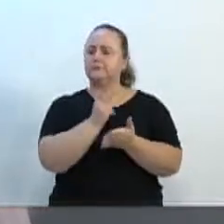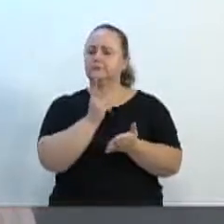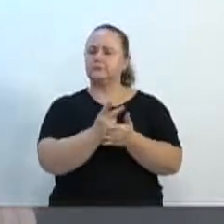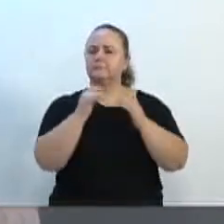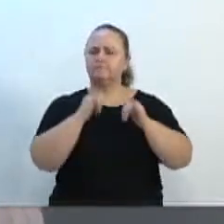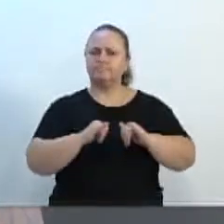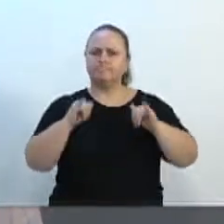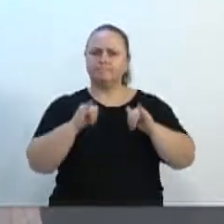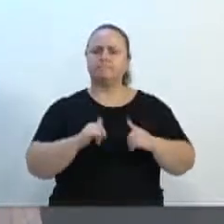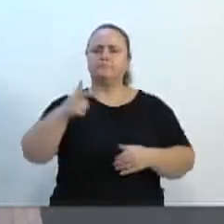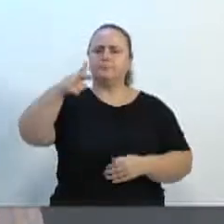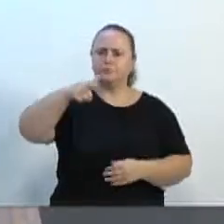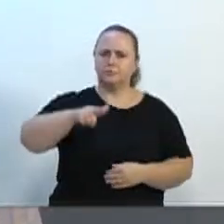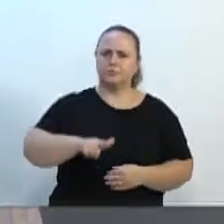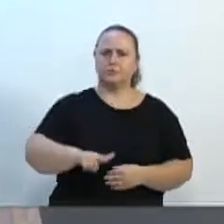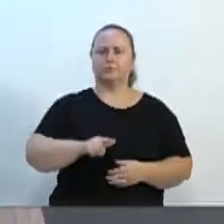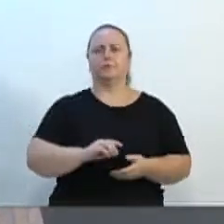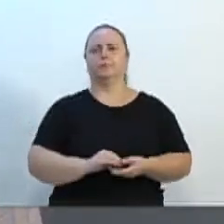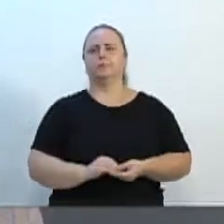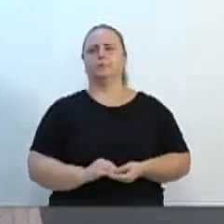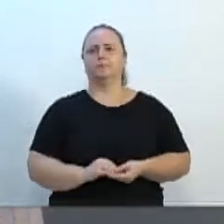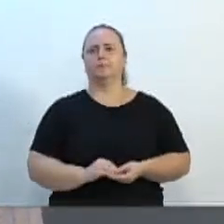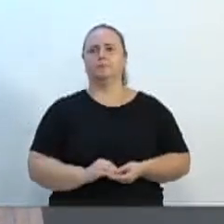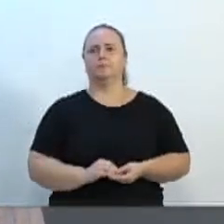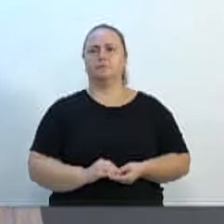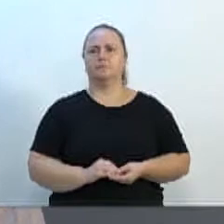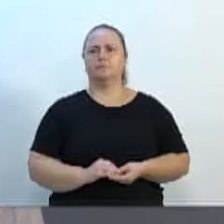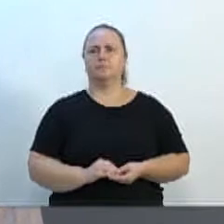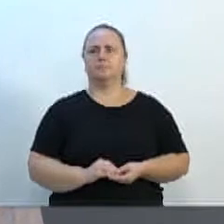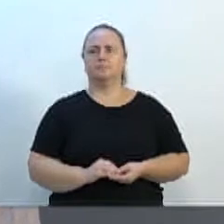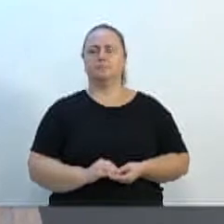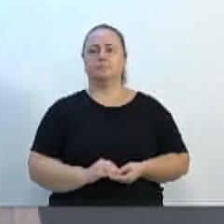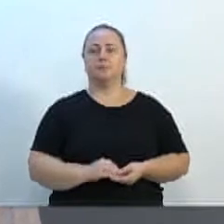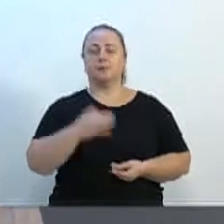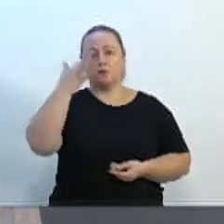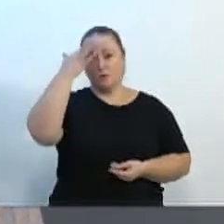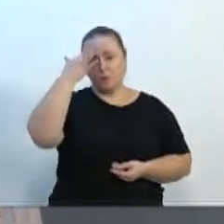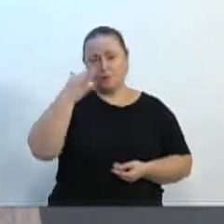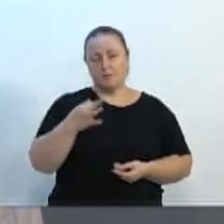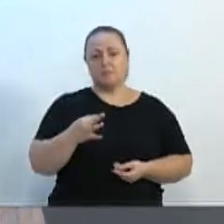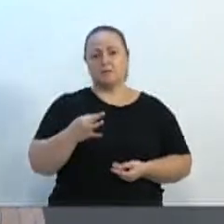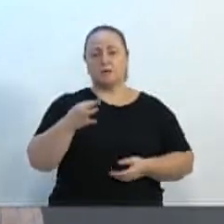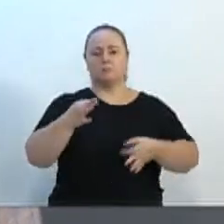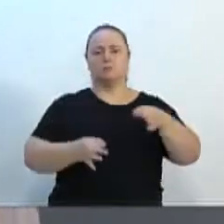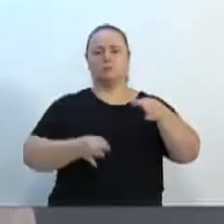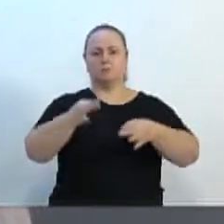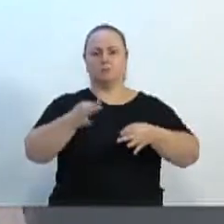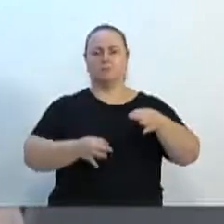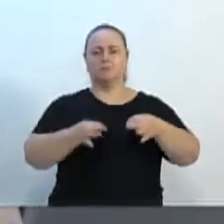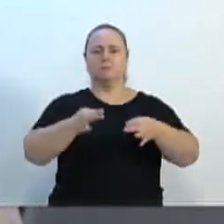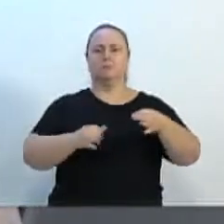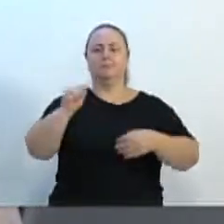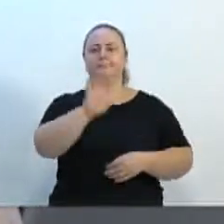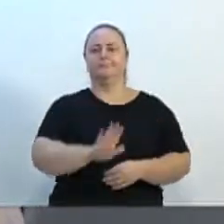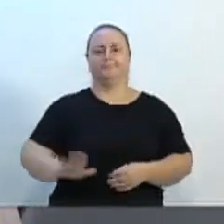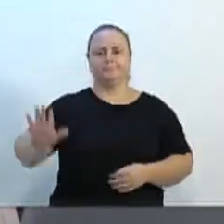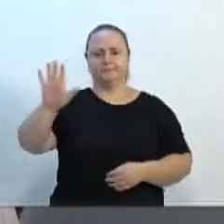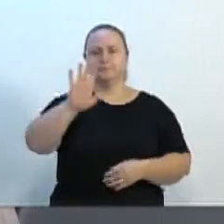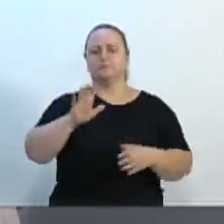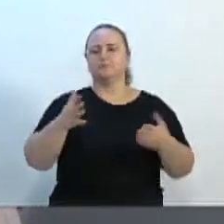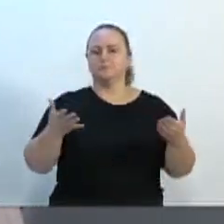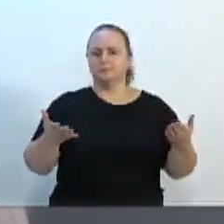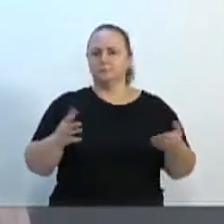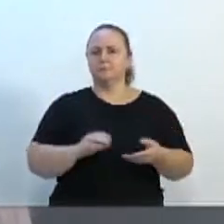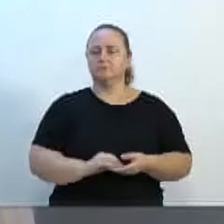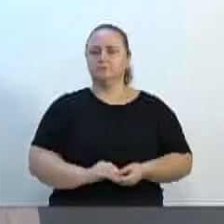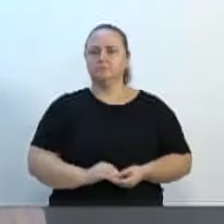nossa casa, o entendimento jurídico, ele é muito vasto. Tem várias ferramentas, líderes